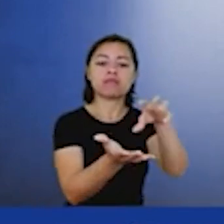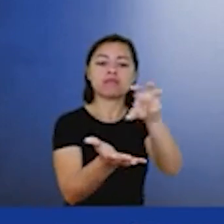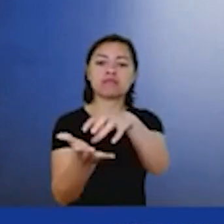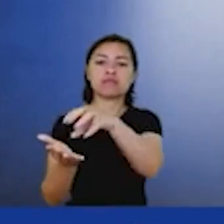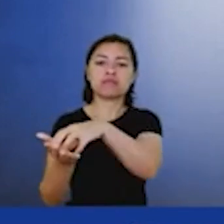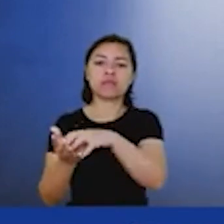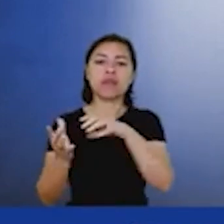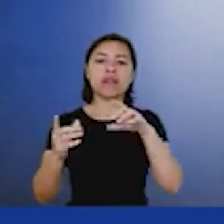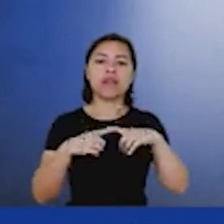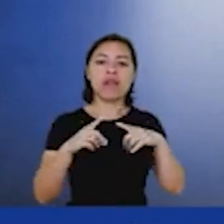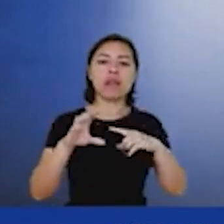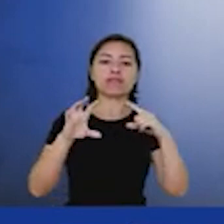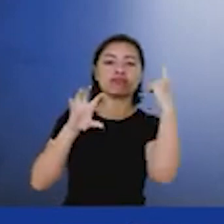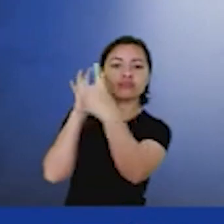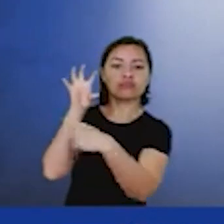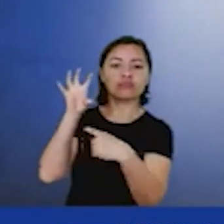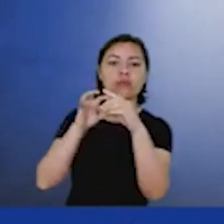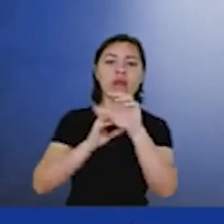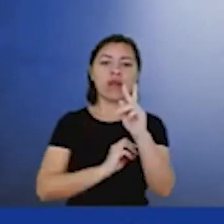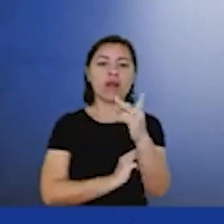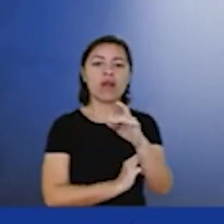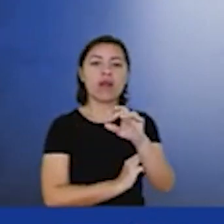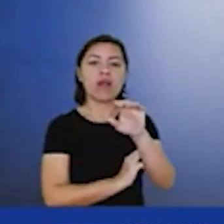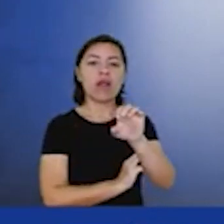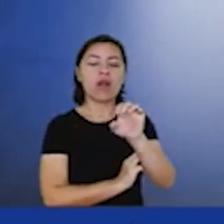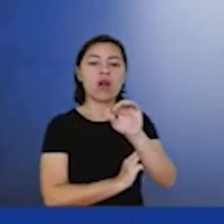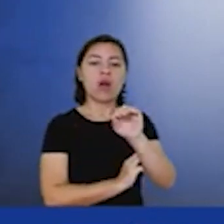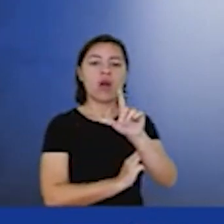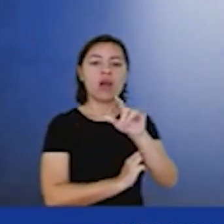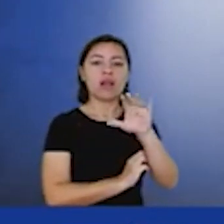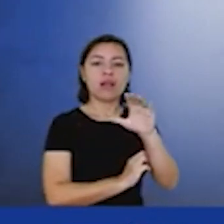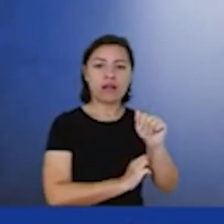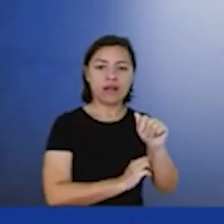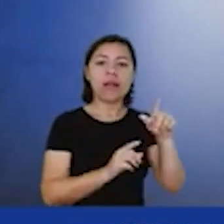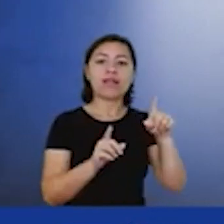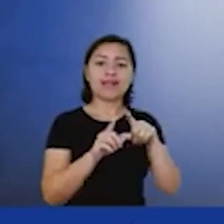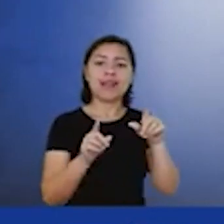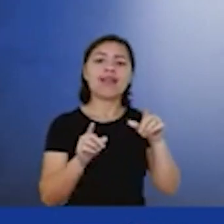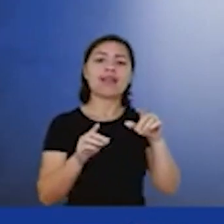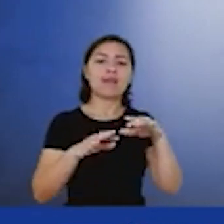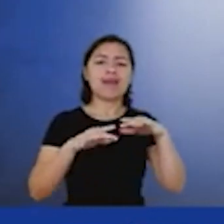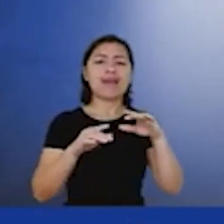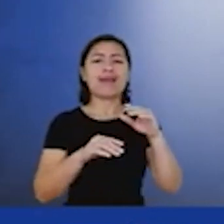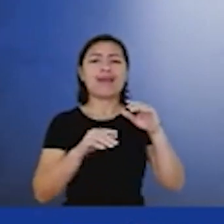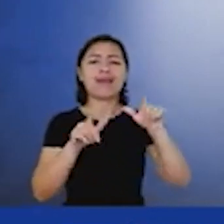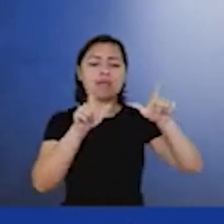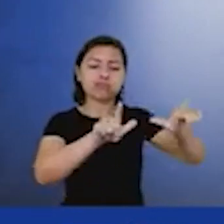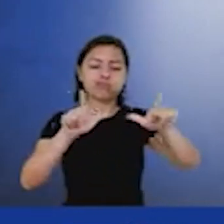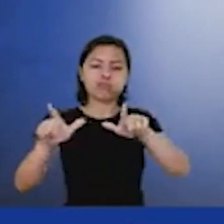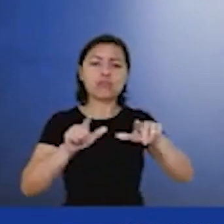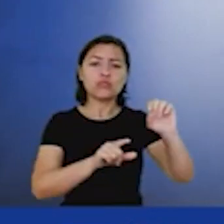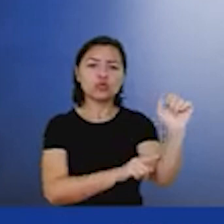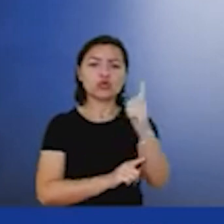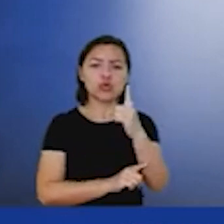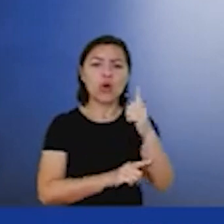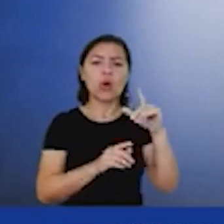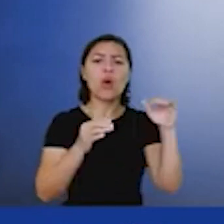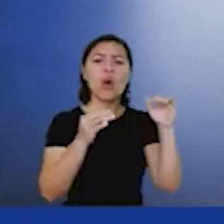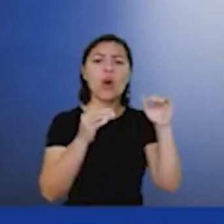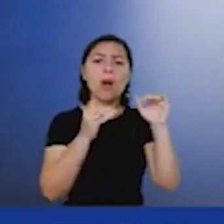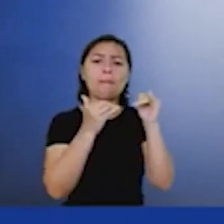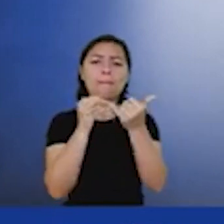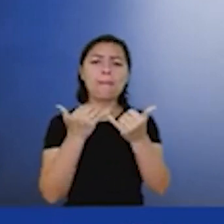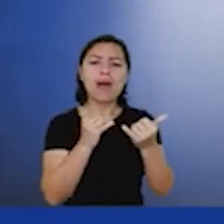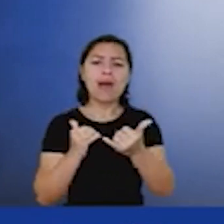offshore, também tem um grupo de desenvolvimento de tecnologia de eólicas flutuantes, painéis solares, baterias. Então, tem no grupo